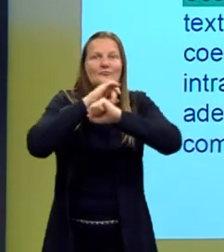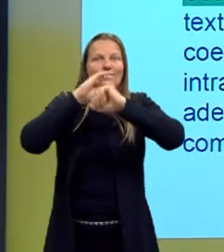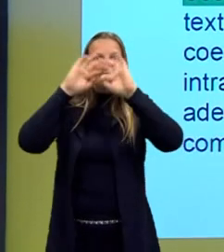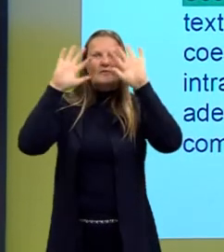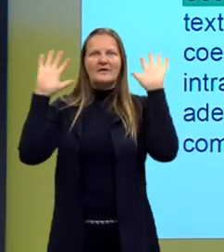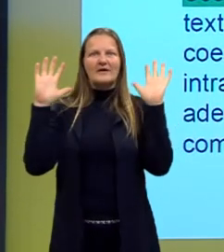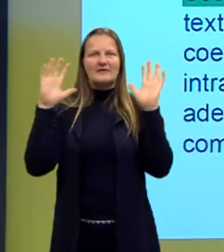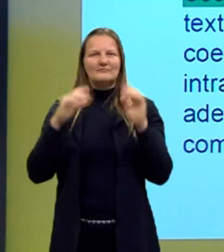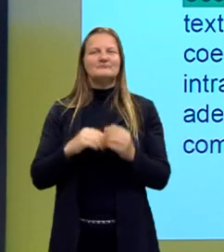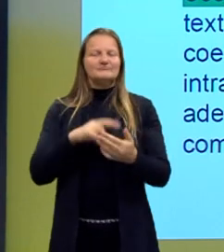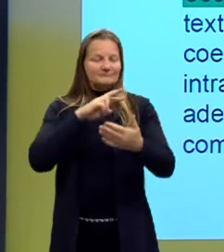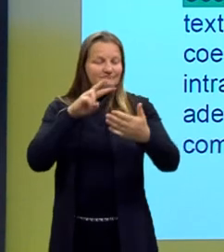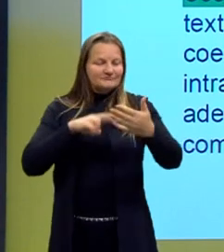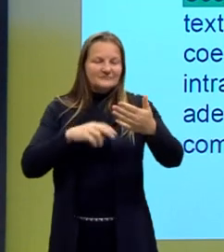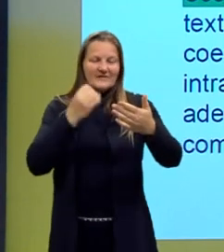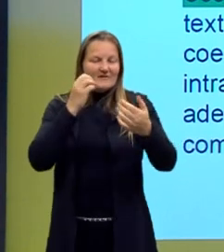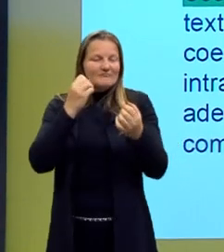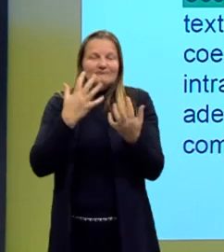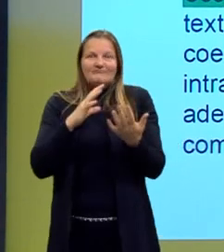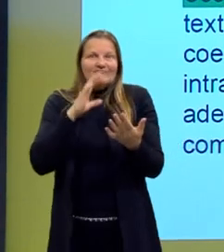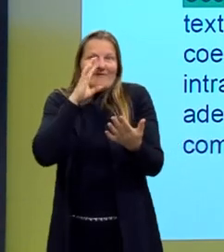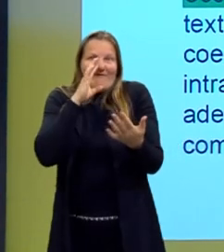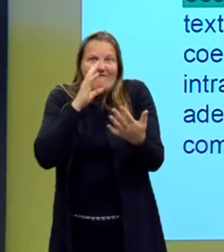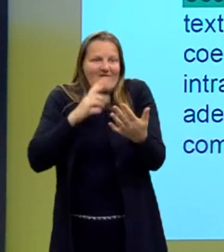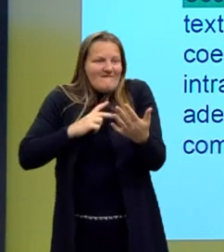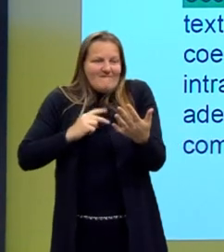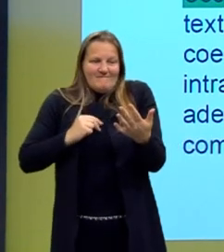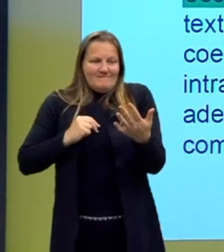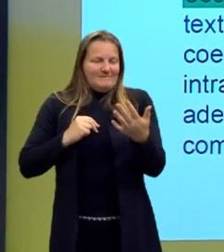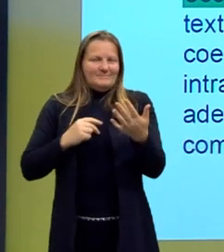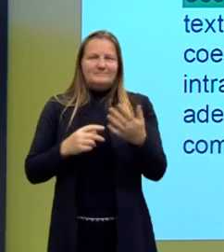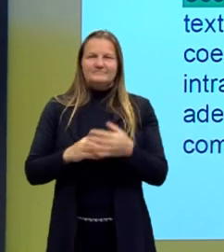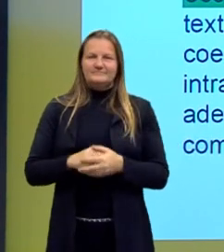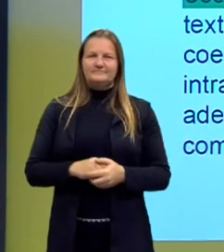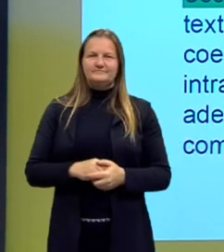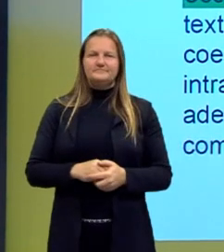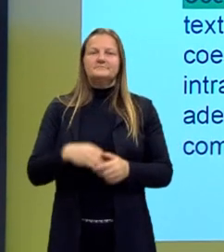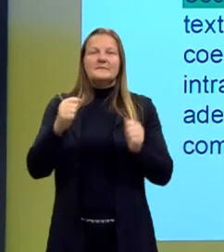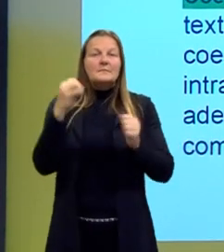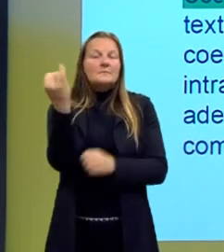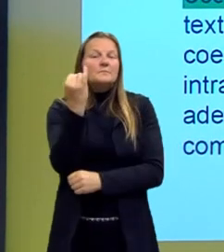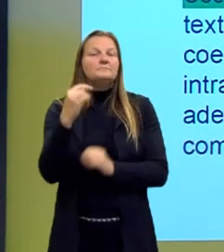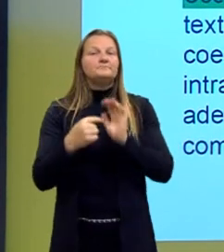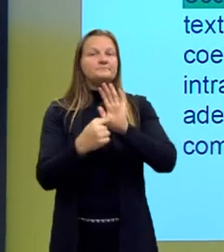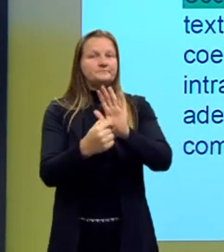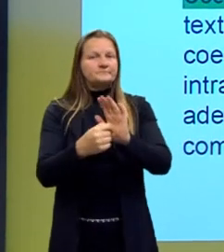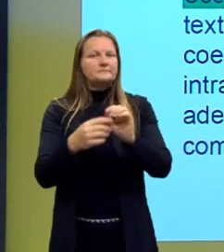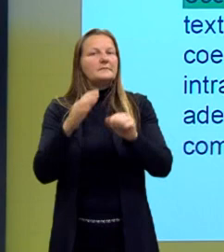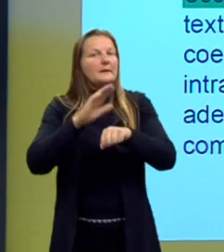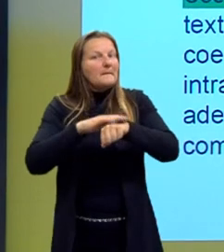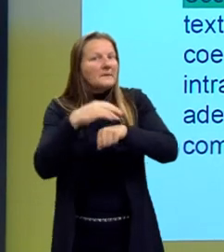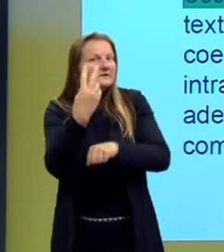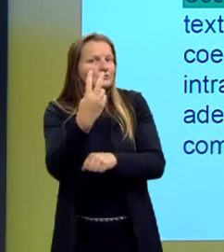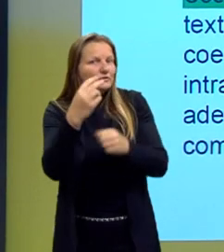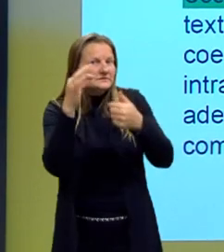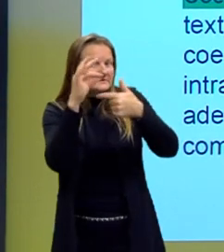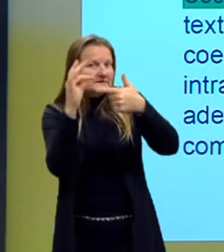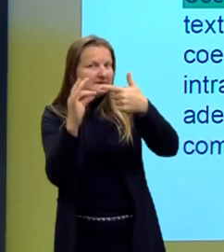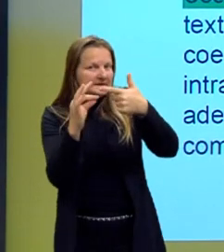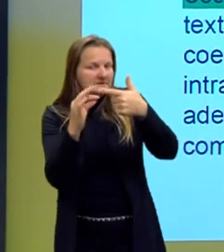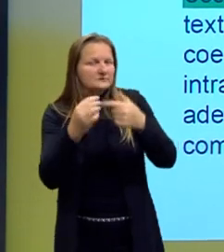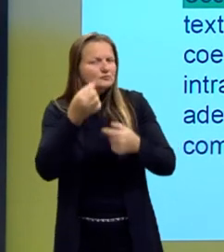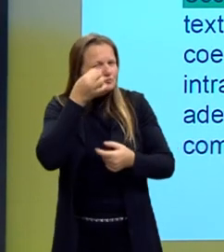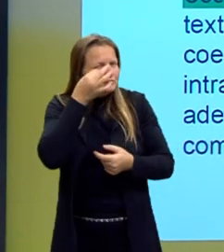E nós temos aqui duas coisas importantes, né? Para nos atentar, então, mais duas coisas importantes desse